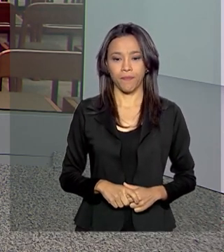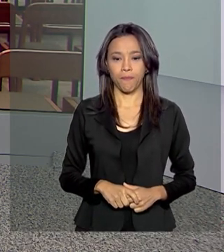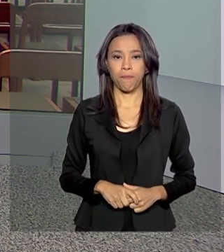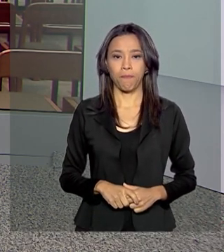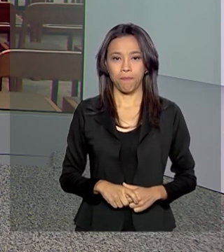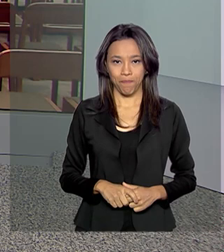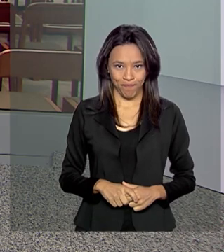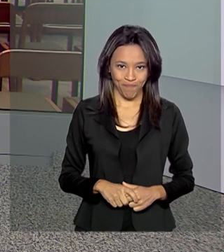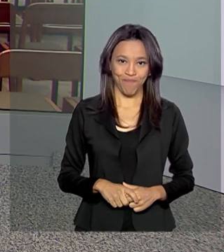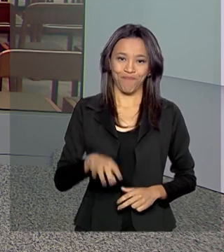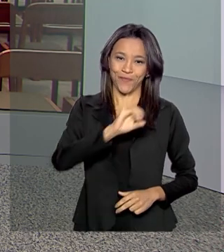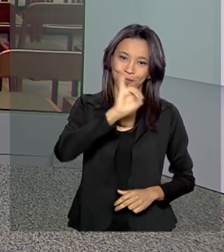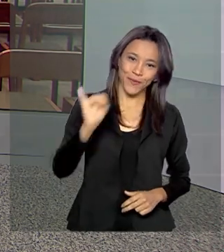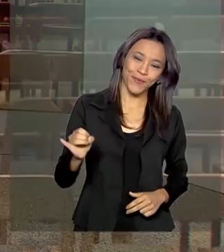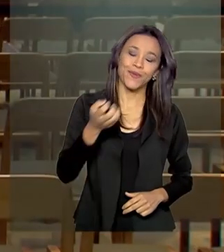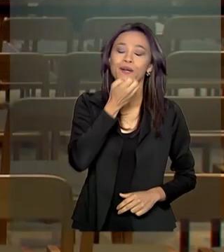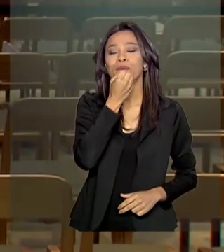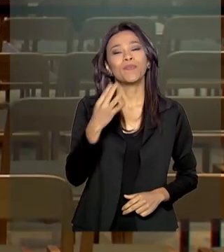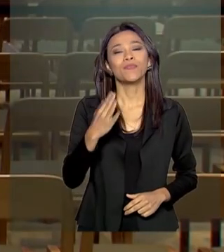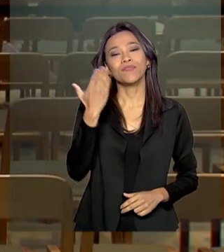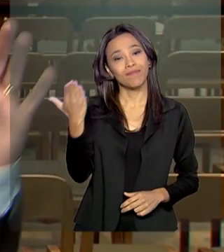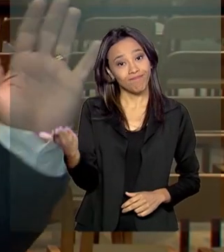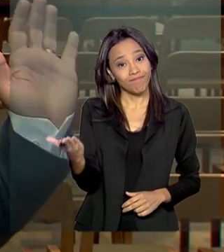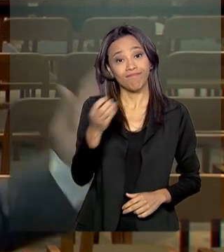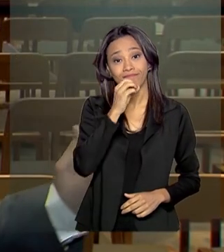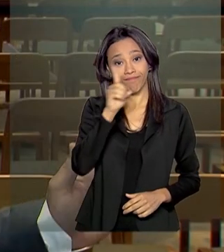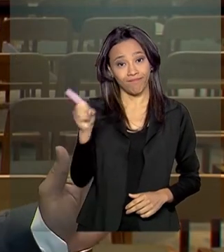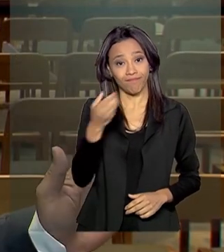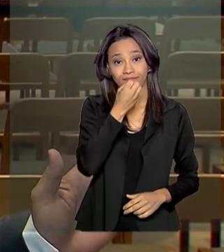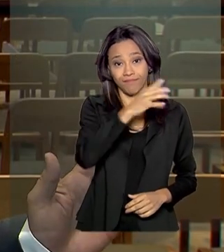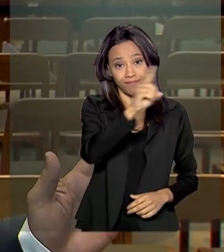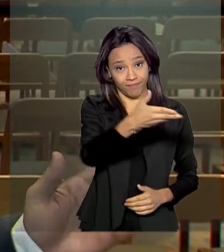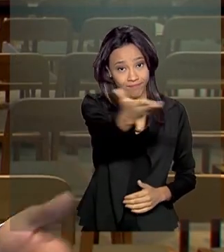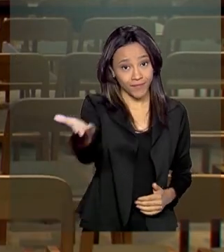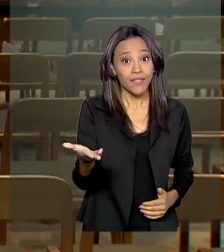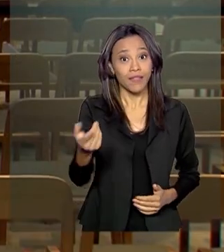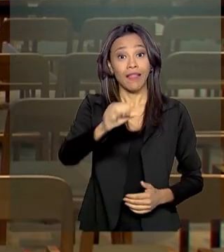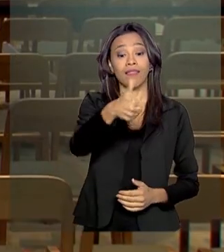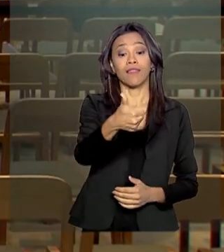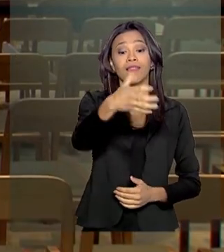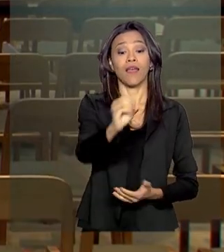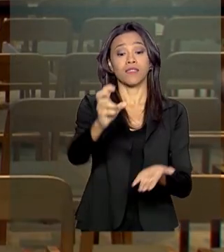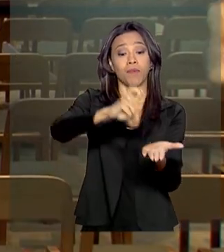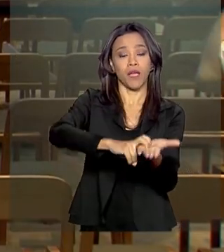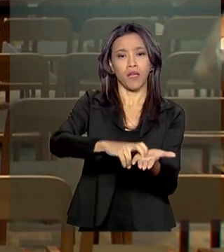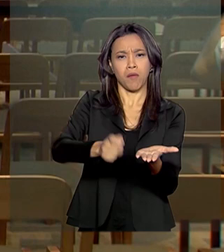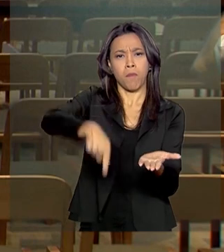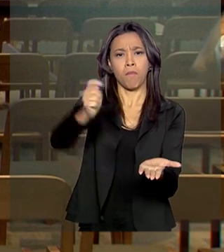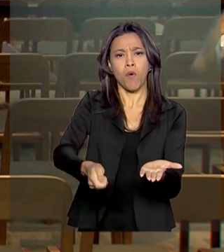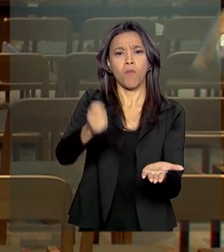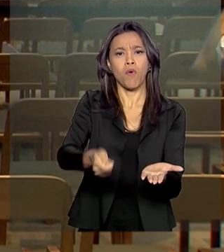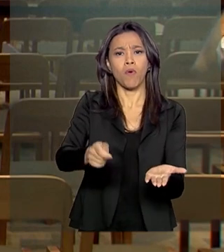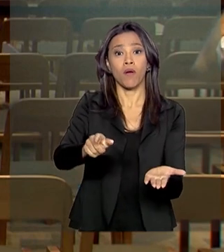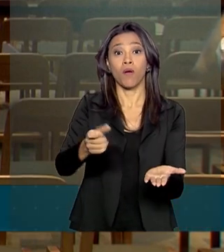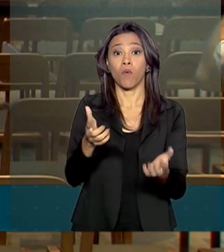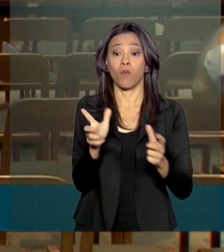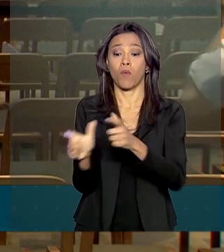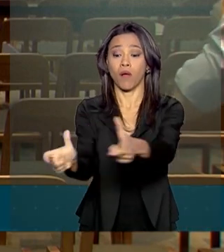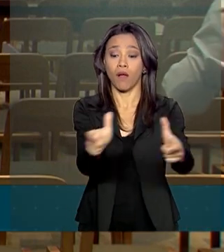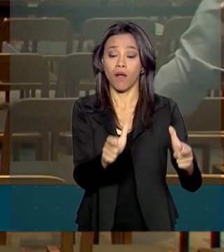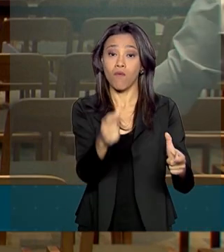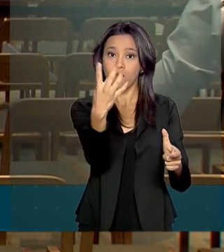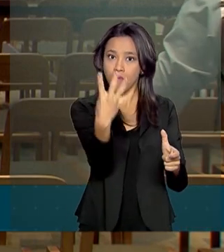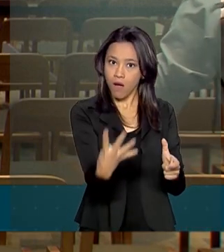Oi, Mara, bom dia pra você, bom dia pra quem nos assiste. Pois é, às 10 horas da manhã está marcado o leilão. Serão leiloadas quatro áreas de pré-sal da Bacia de Santos,